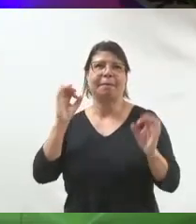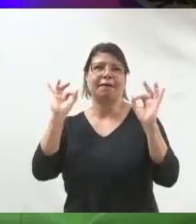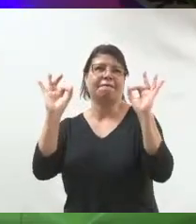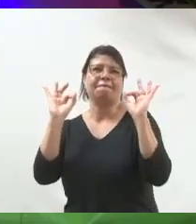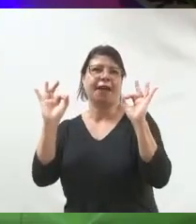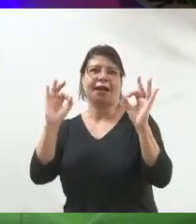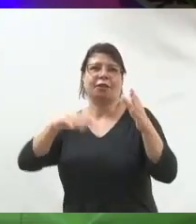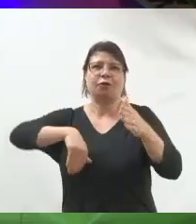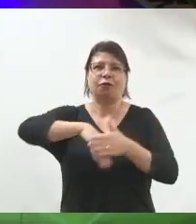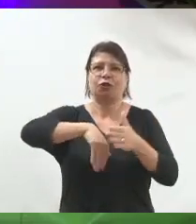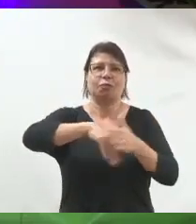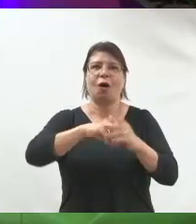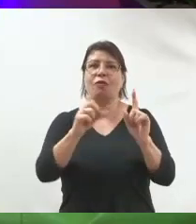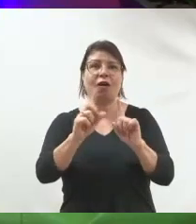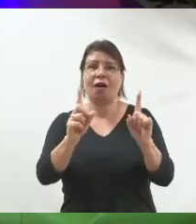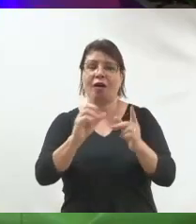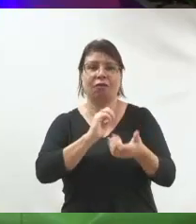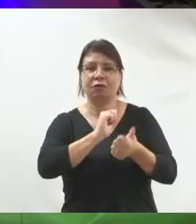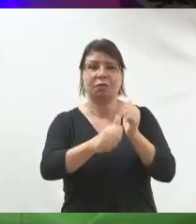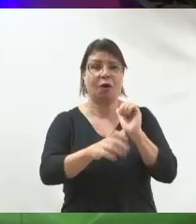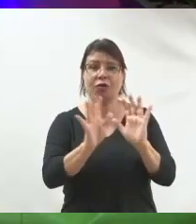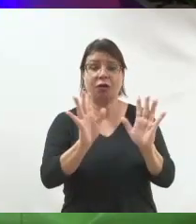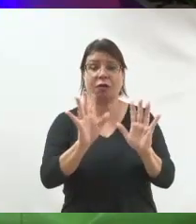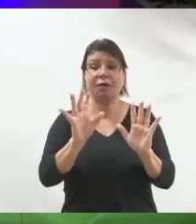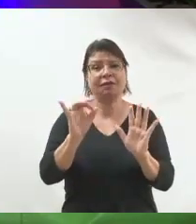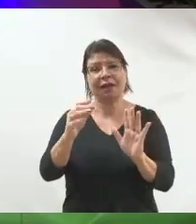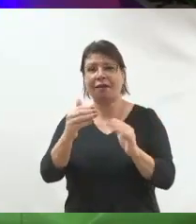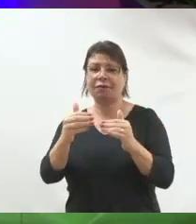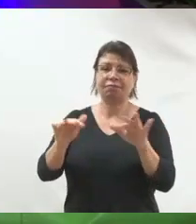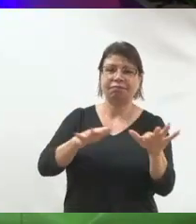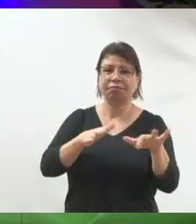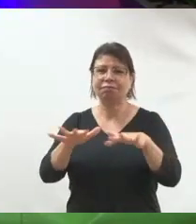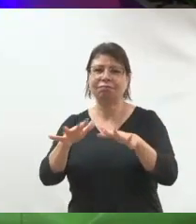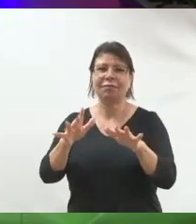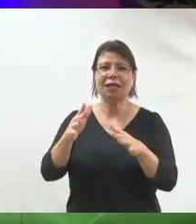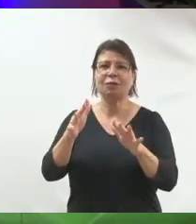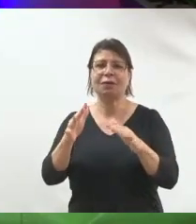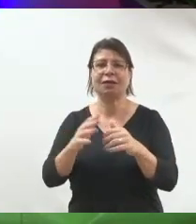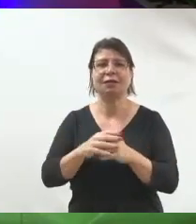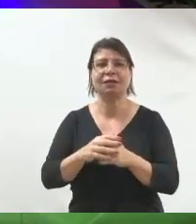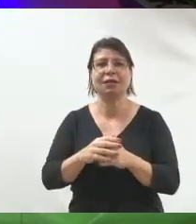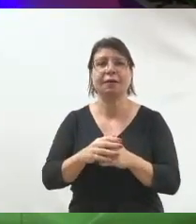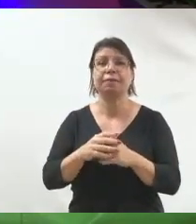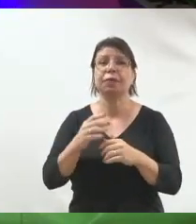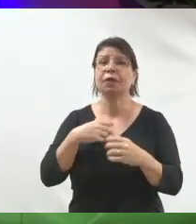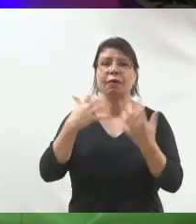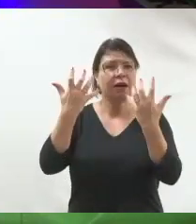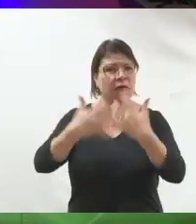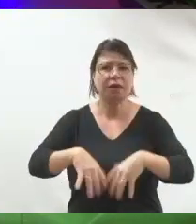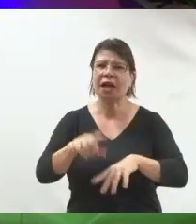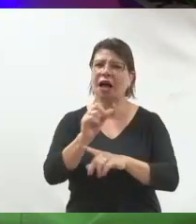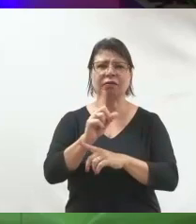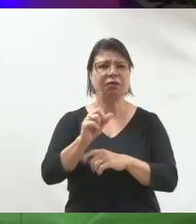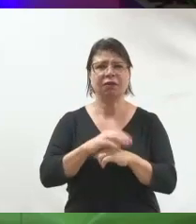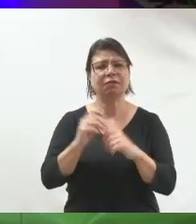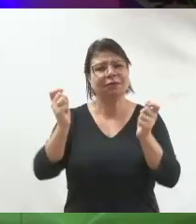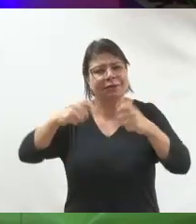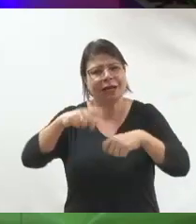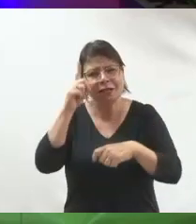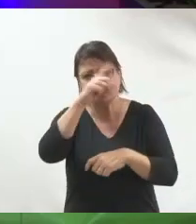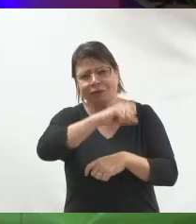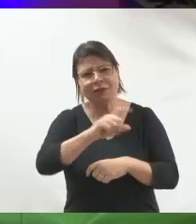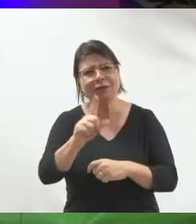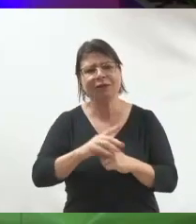no futebol de várzea ele foi ali colocado como zagueiro. Então, assim, não é complicado fazer. É só